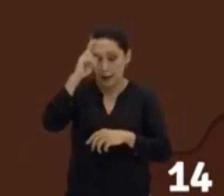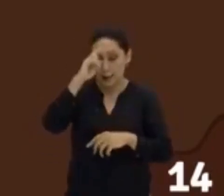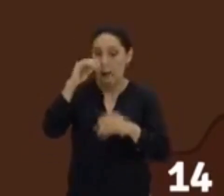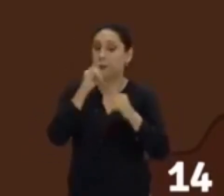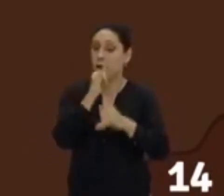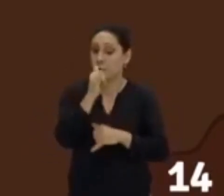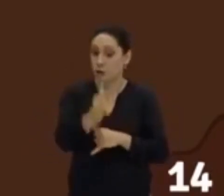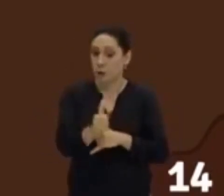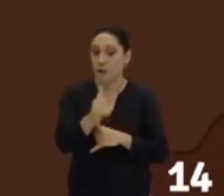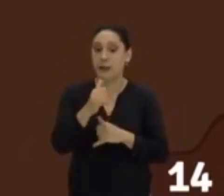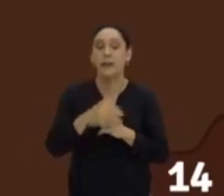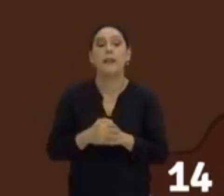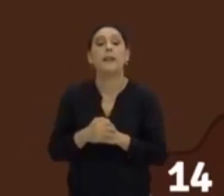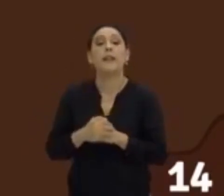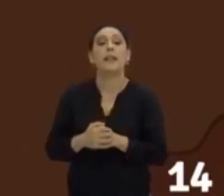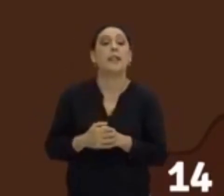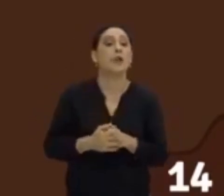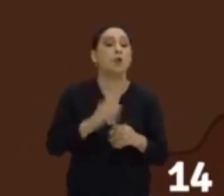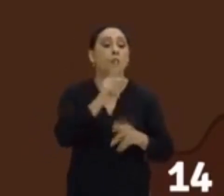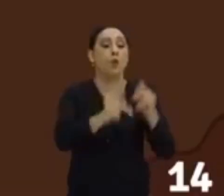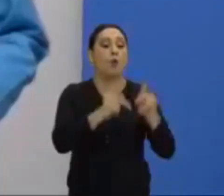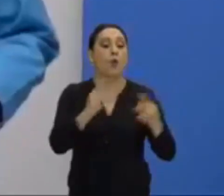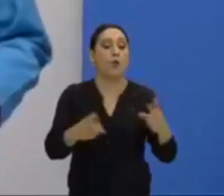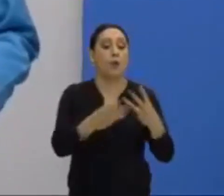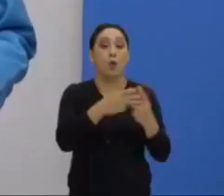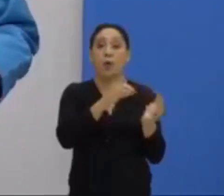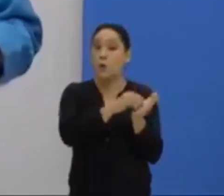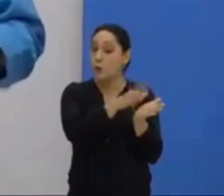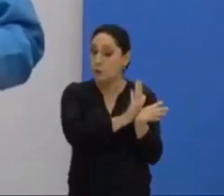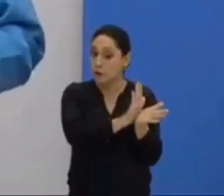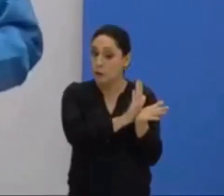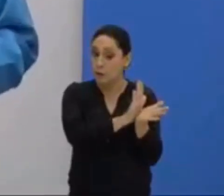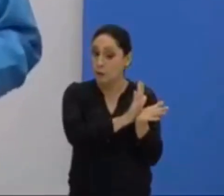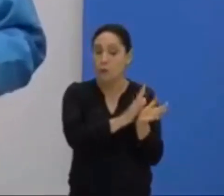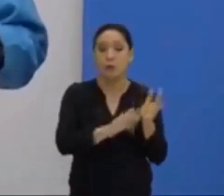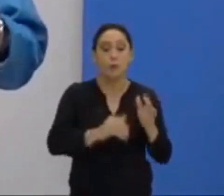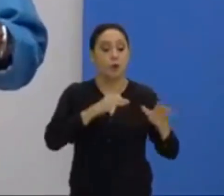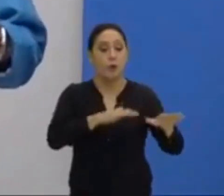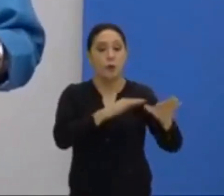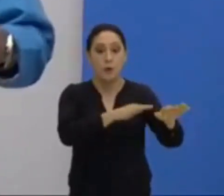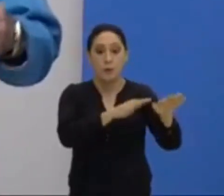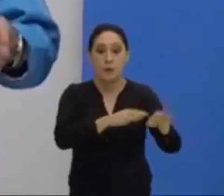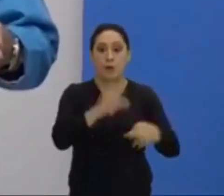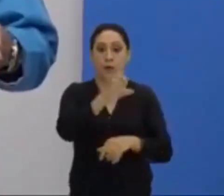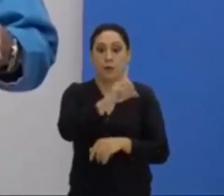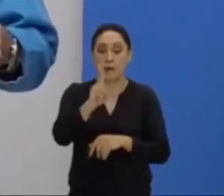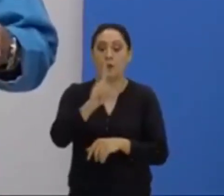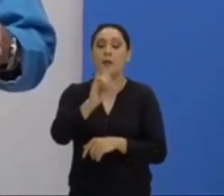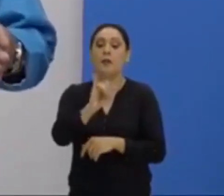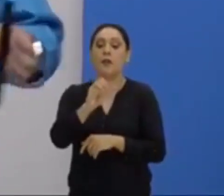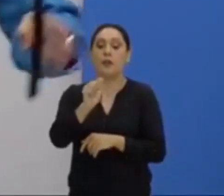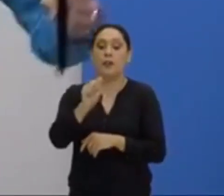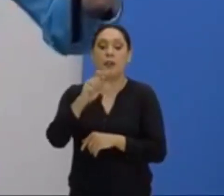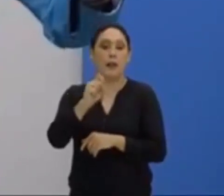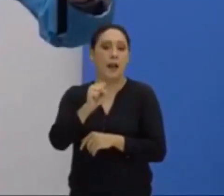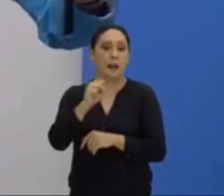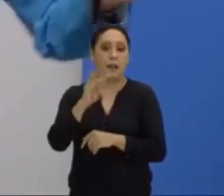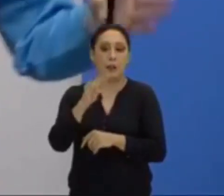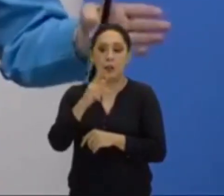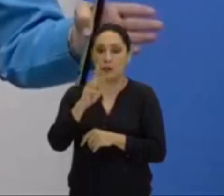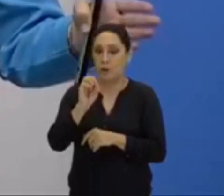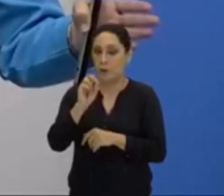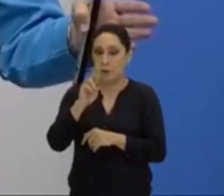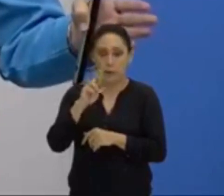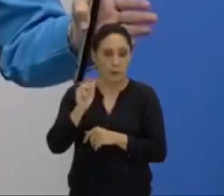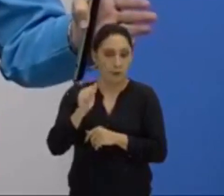disse que os judeus foram expulsos em um movimento chamado como diáspora, se espalharam por